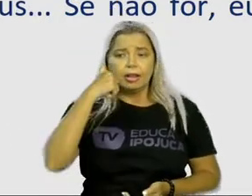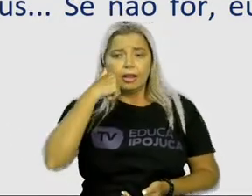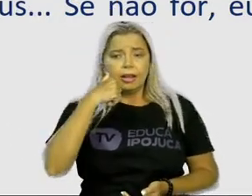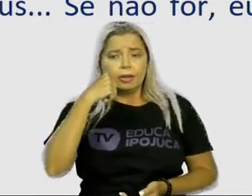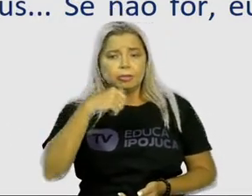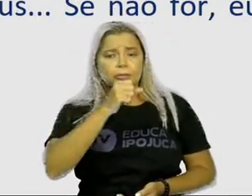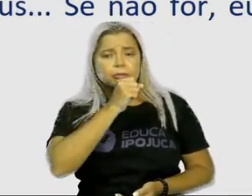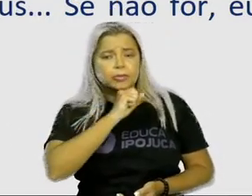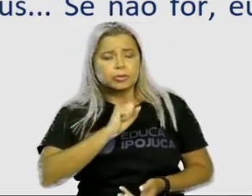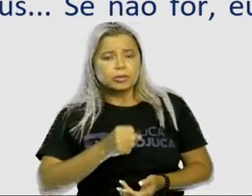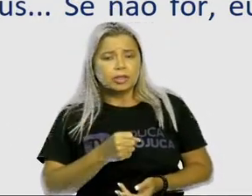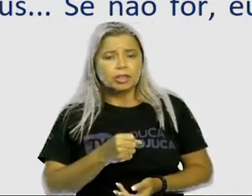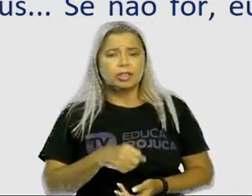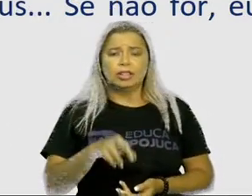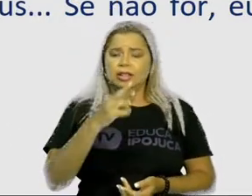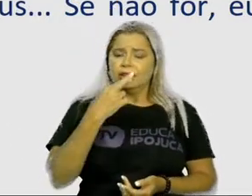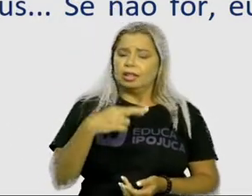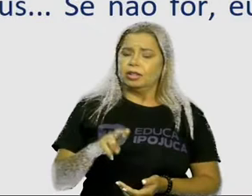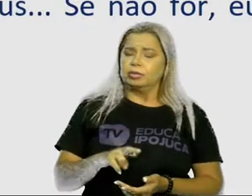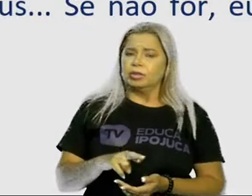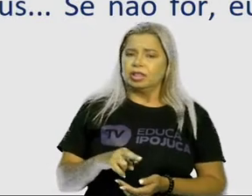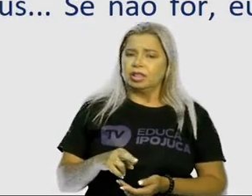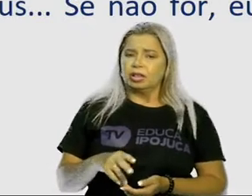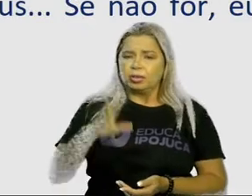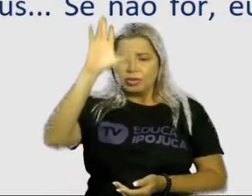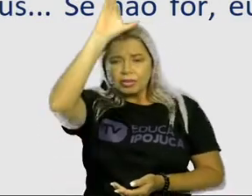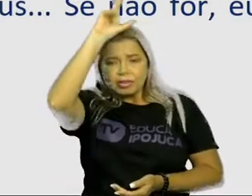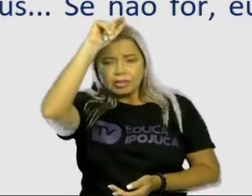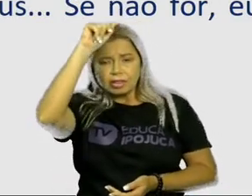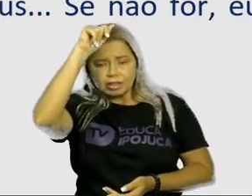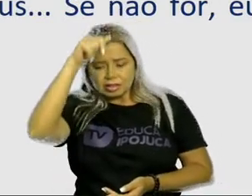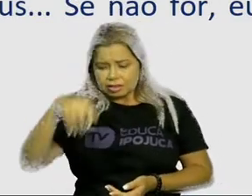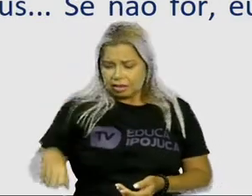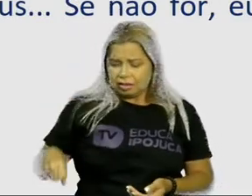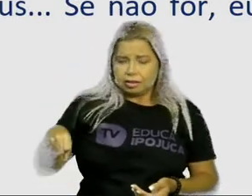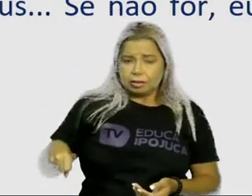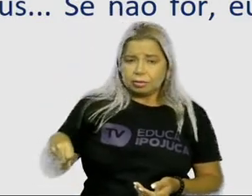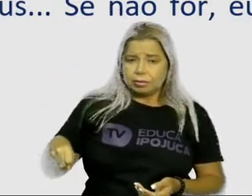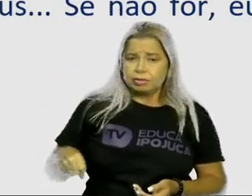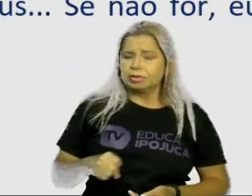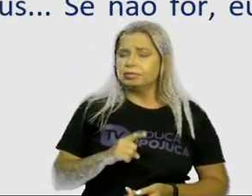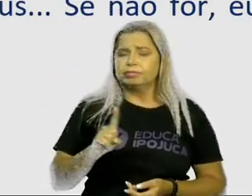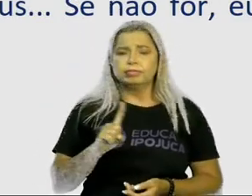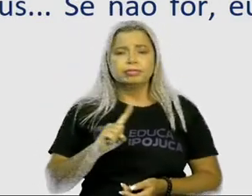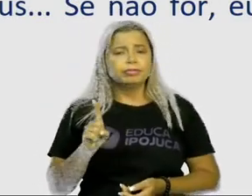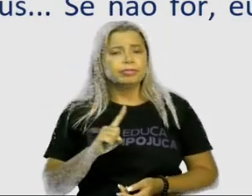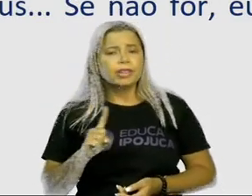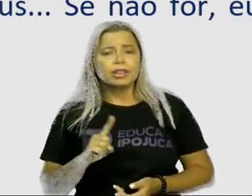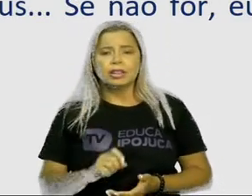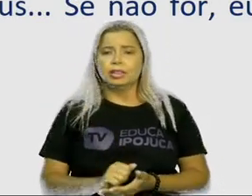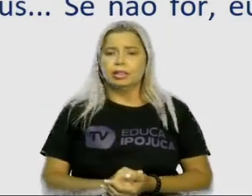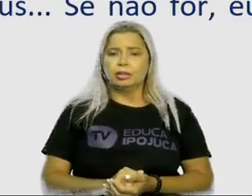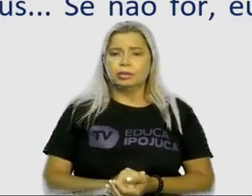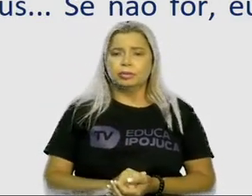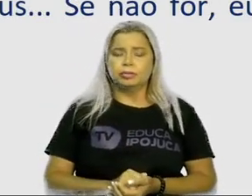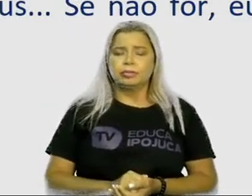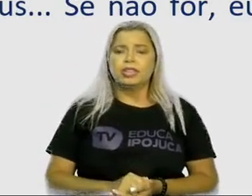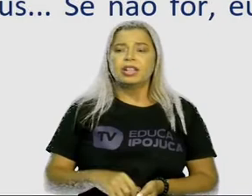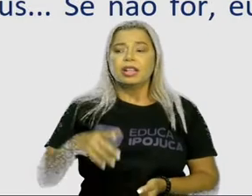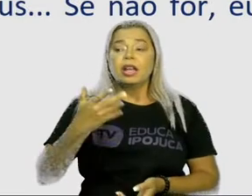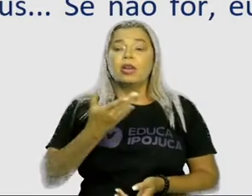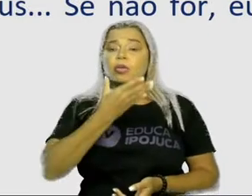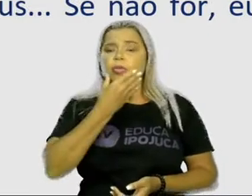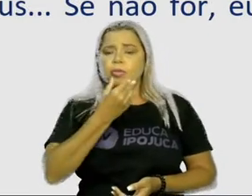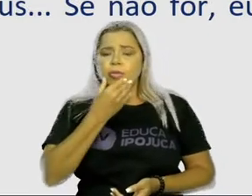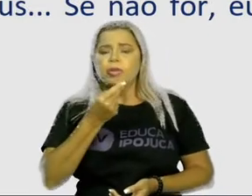cesta. O cobrador insistiu tanto que Amélia resolveu fazer uma aposta. Senhor